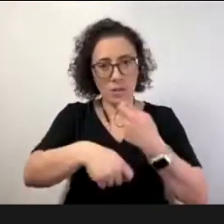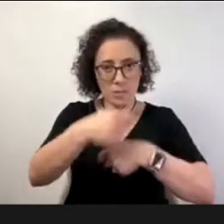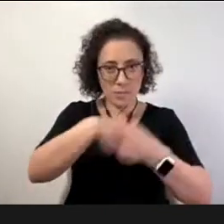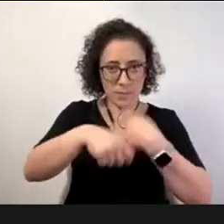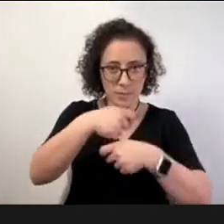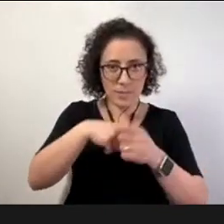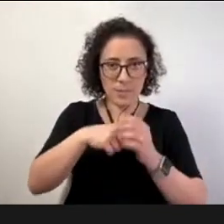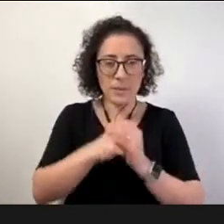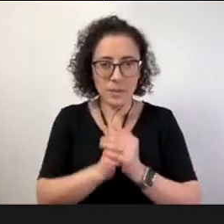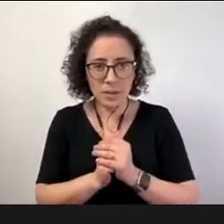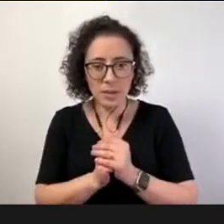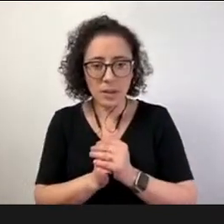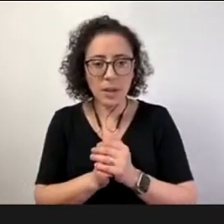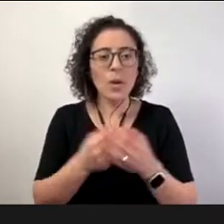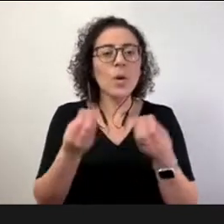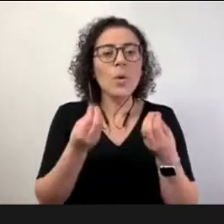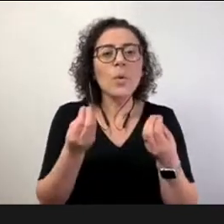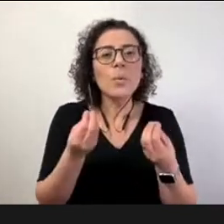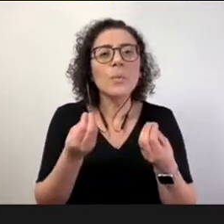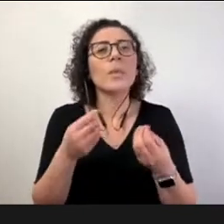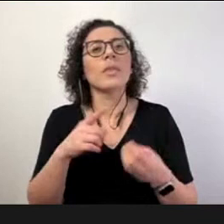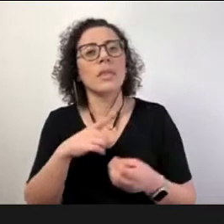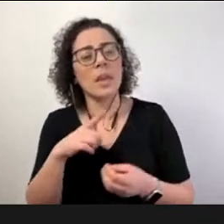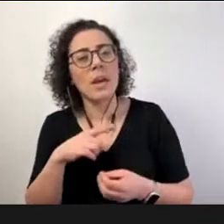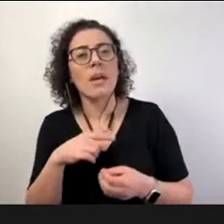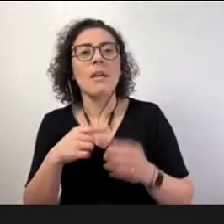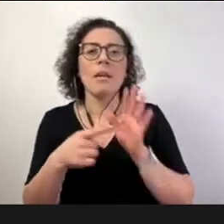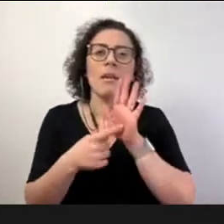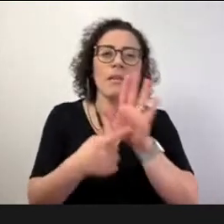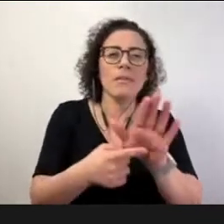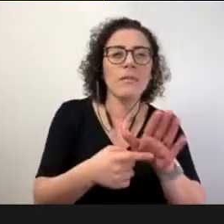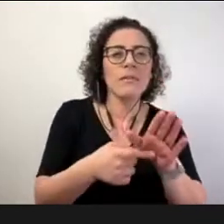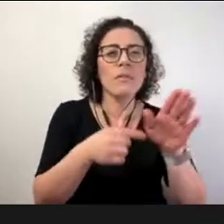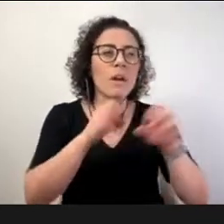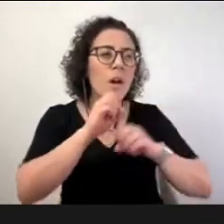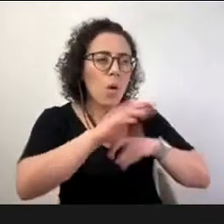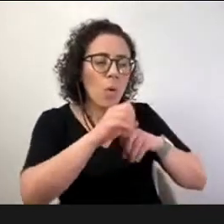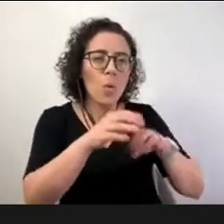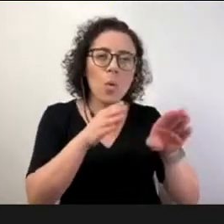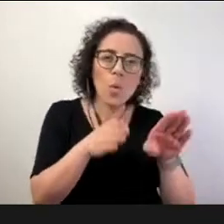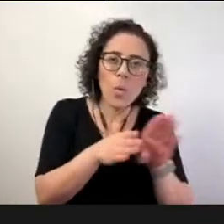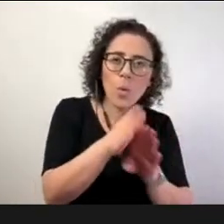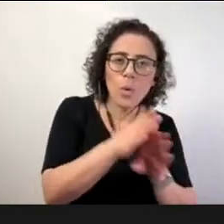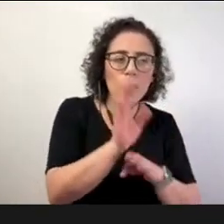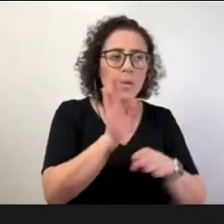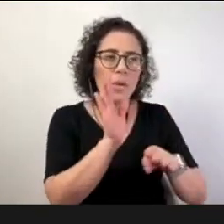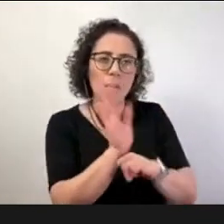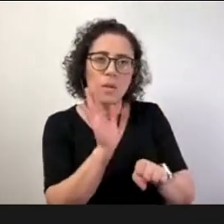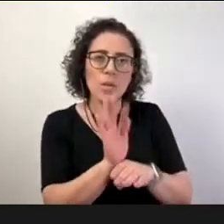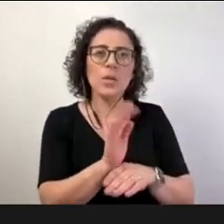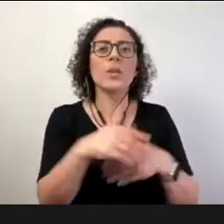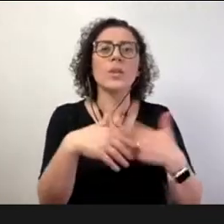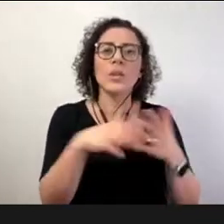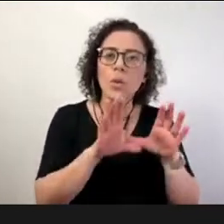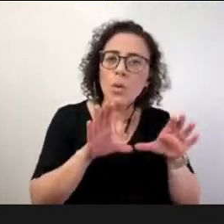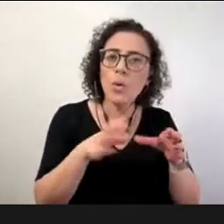referências projetos orientações construções que a gente disponibiliza construções coletivas que a gente faz